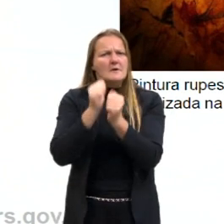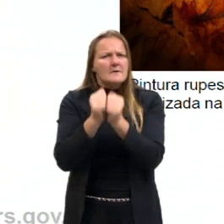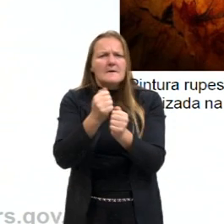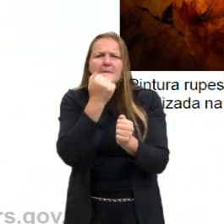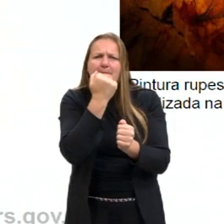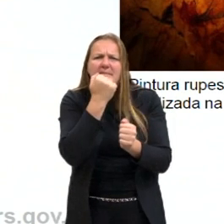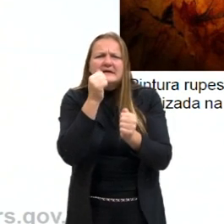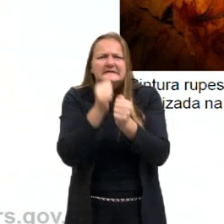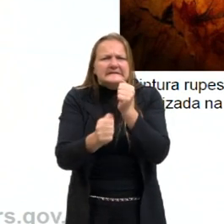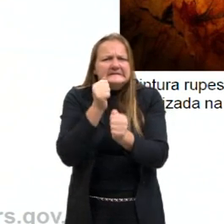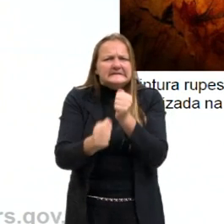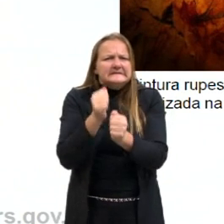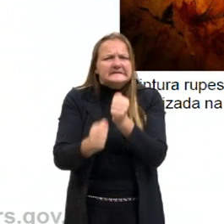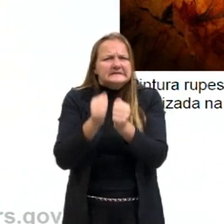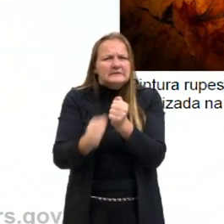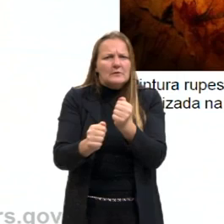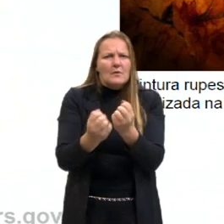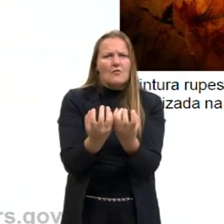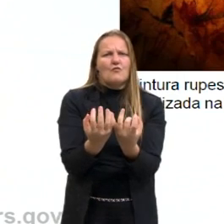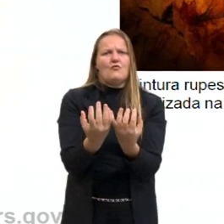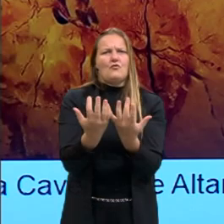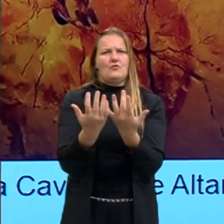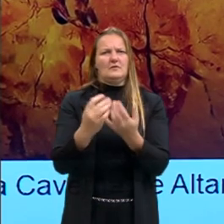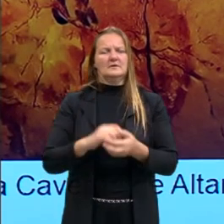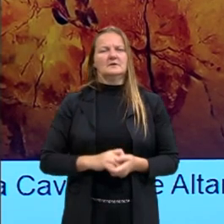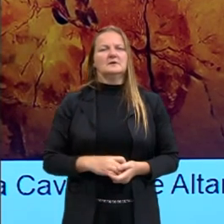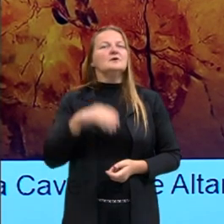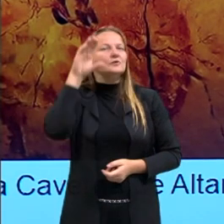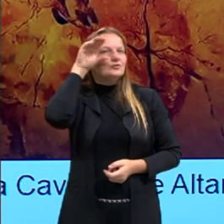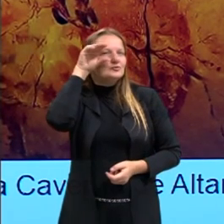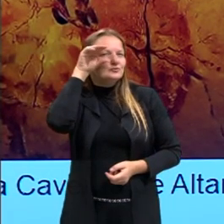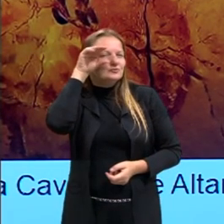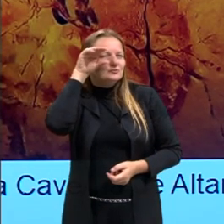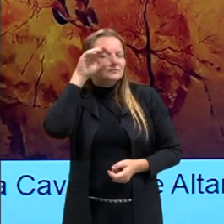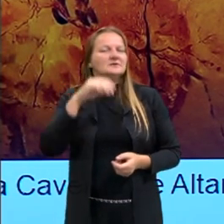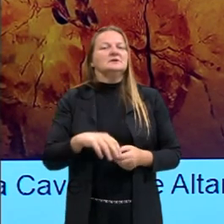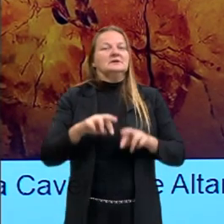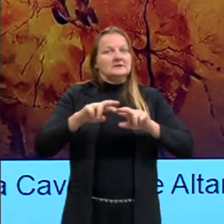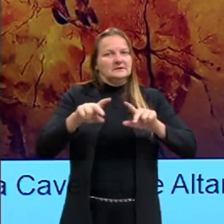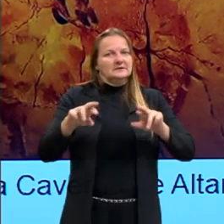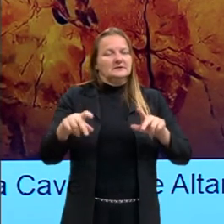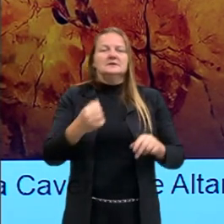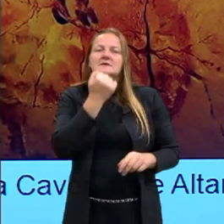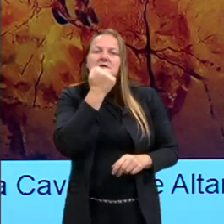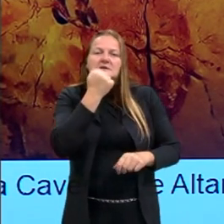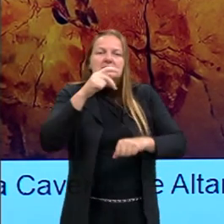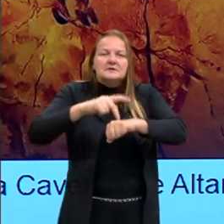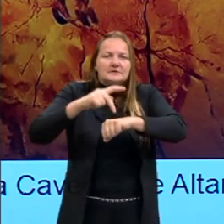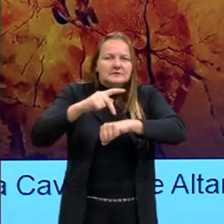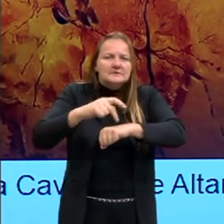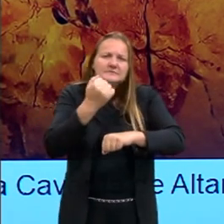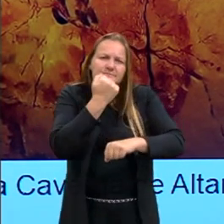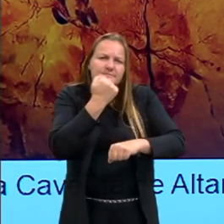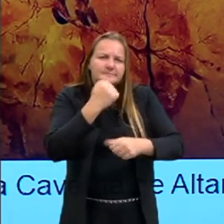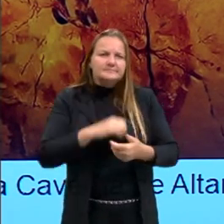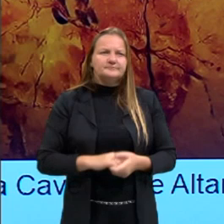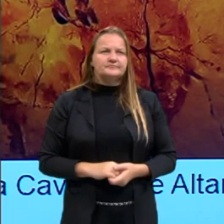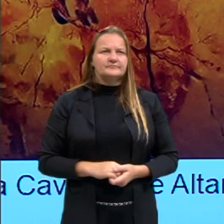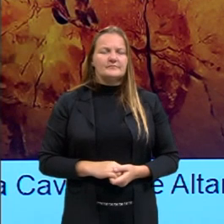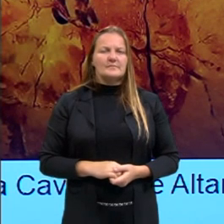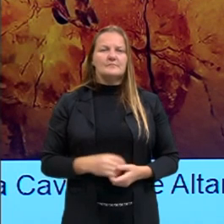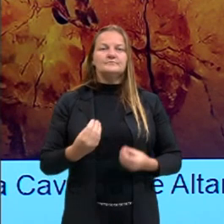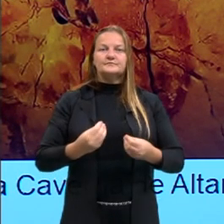polida, um outro cuidado, uma outra observação sobre a pedra, a pedra em si mesmo,